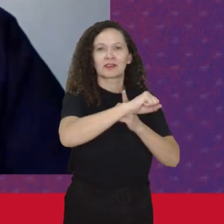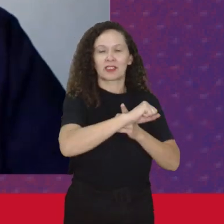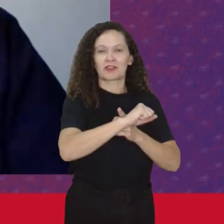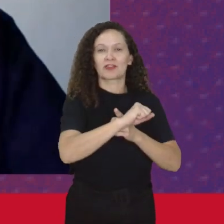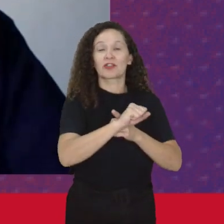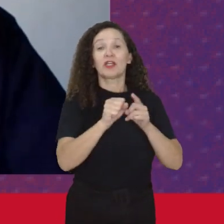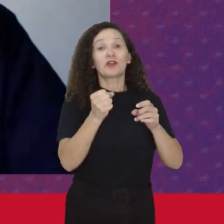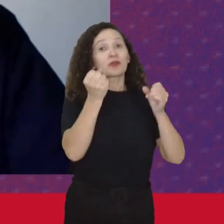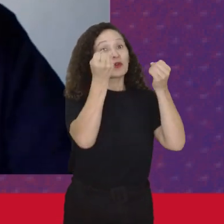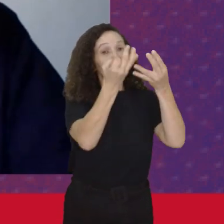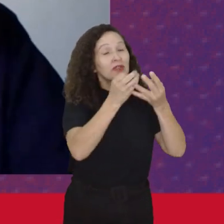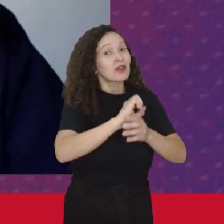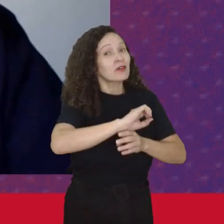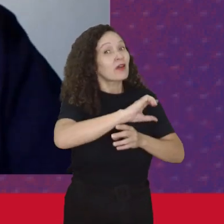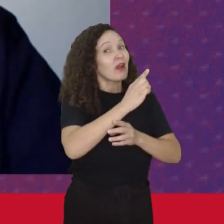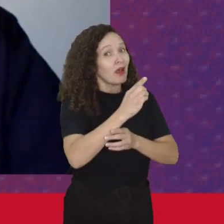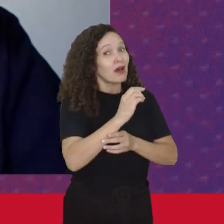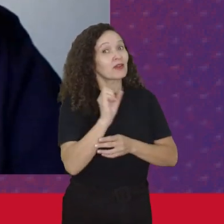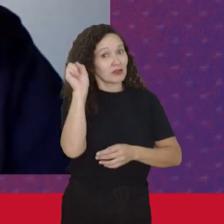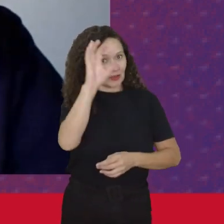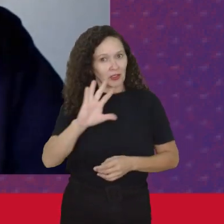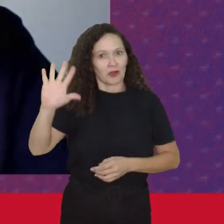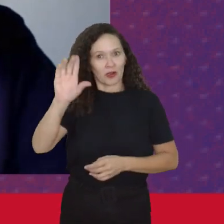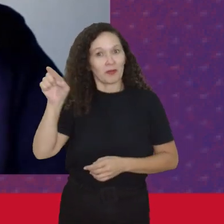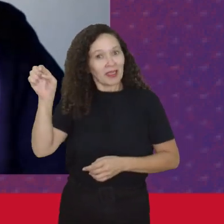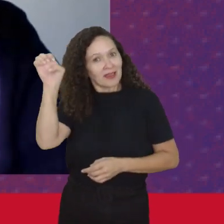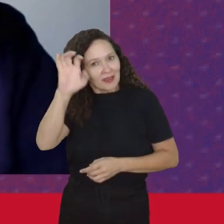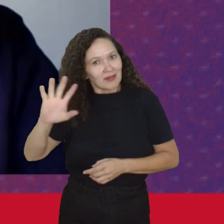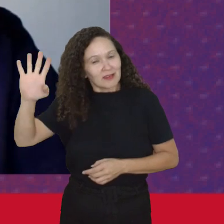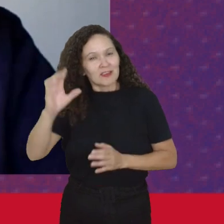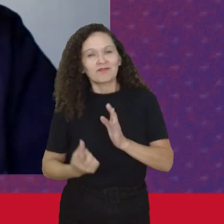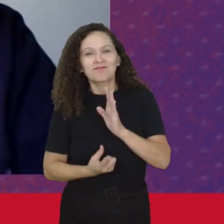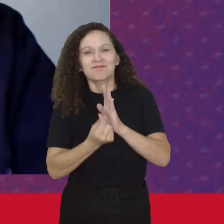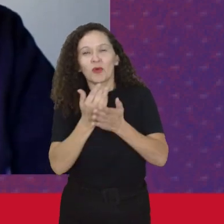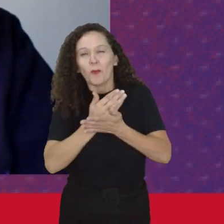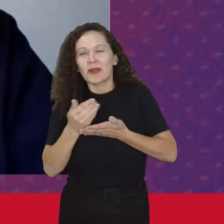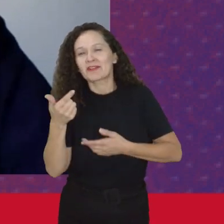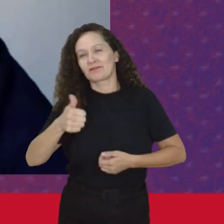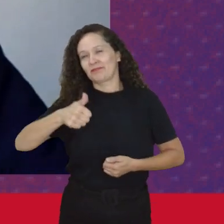falando da Europa Que é onde o capitalismo se instaurou primeiro